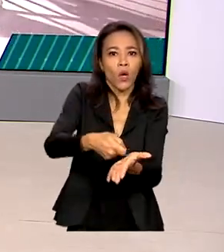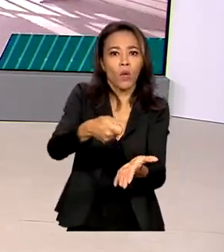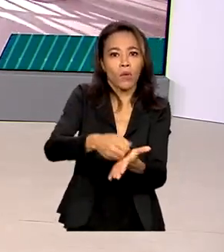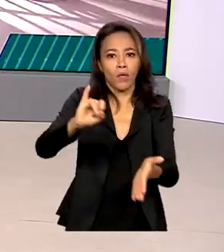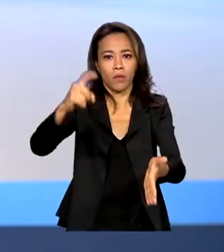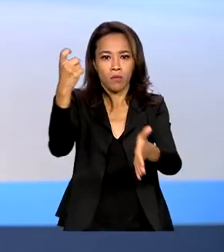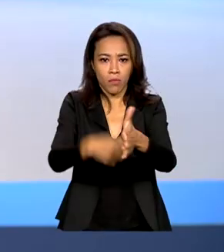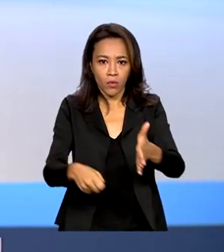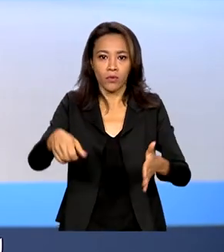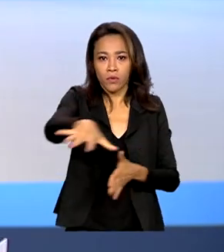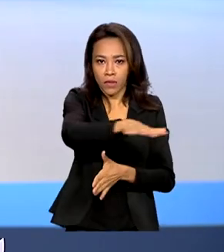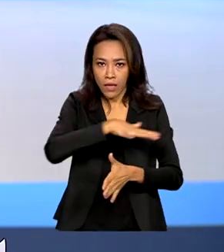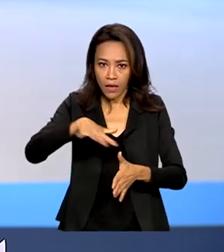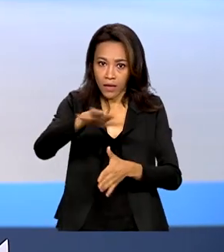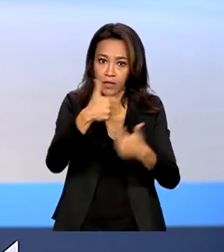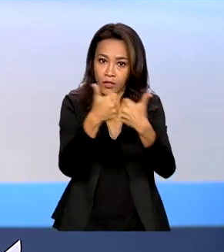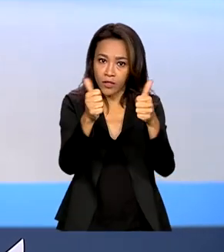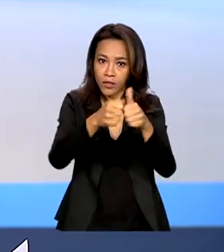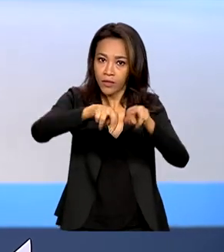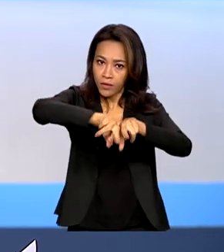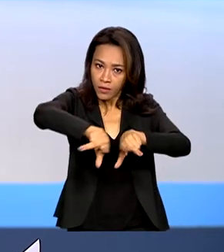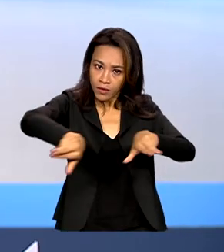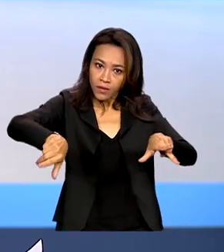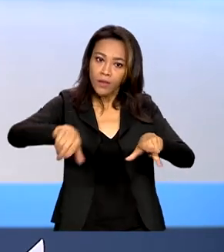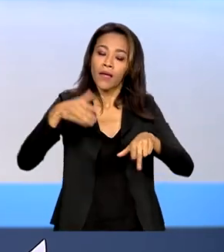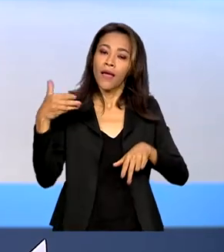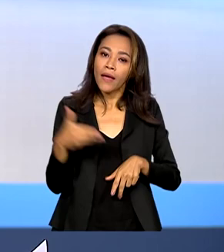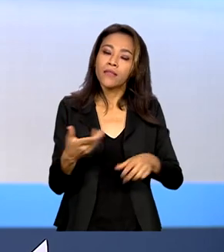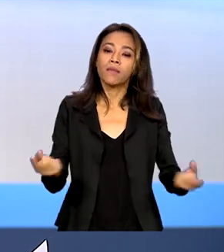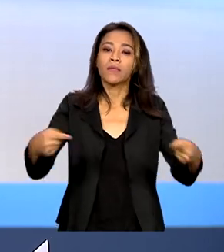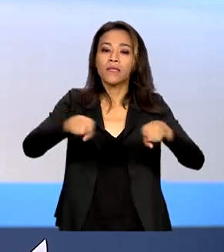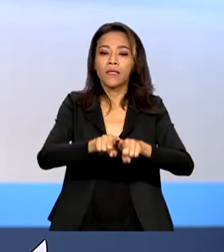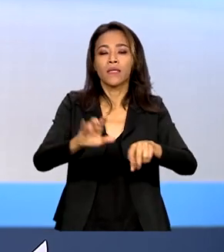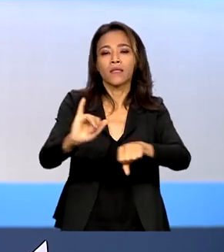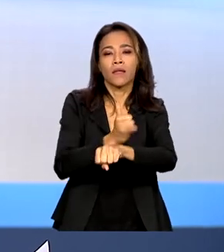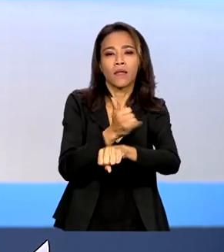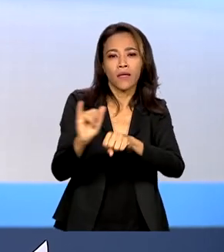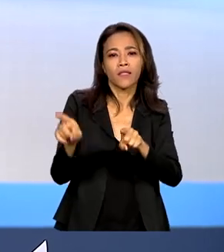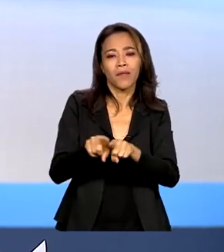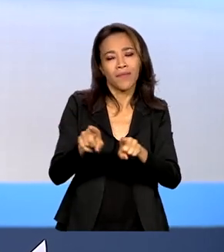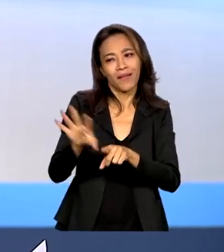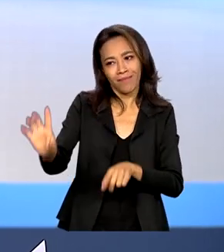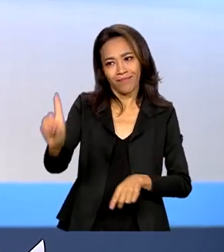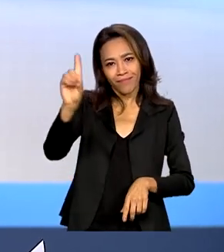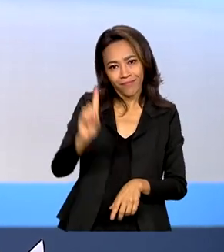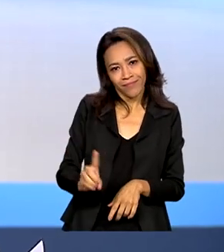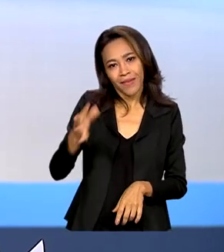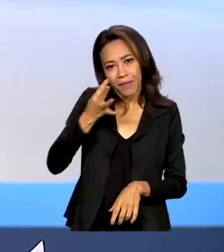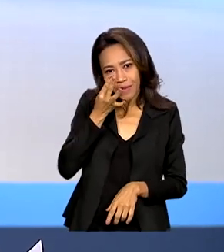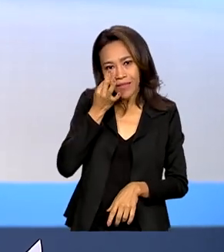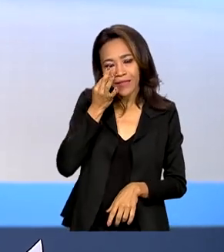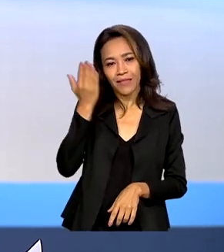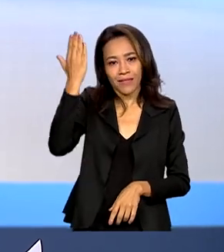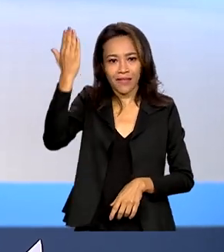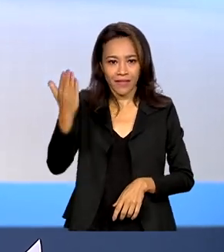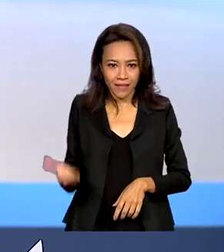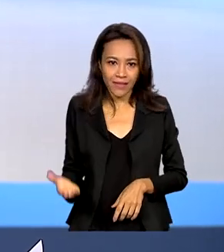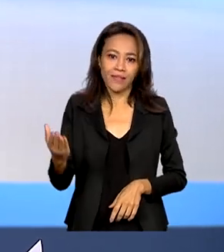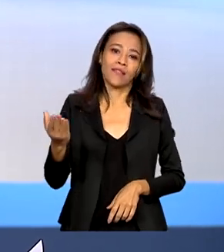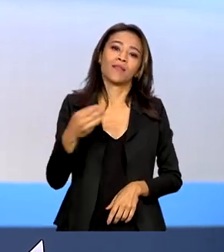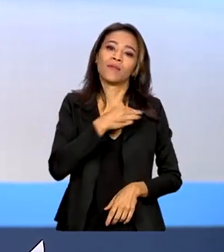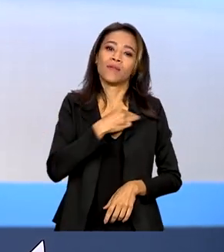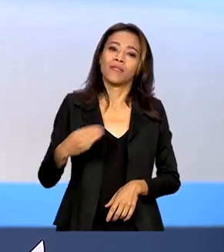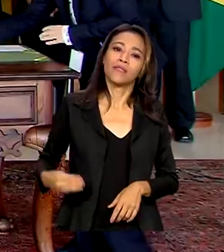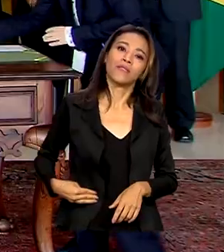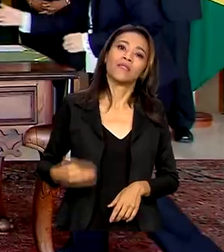transportes. A parceria estratégica também foi reforçada com a visita do ministro das Relações Exteriores angolano